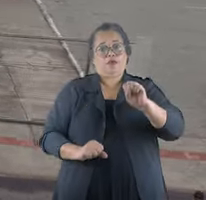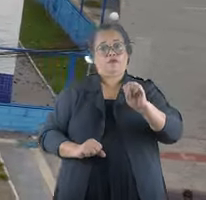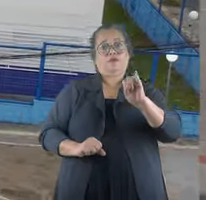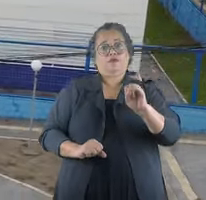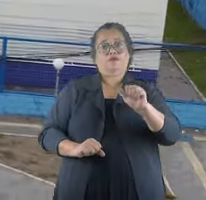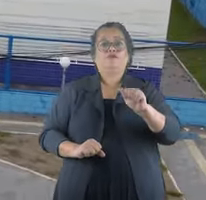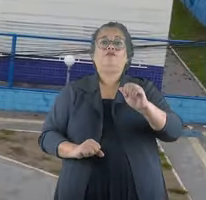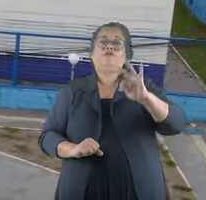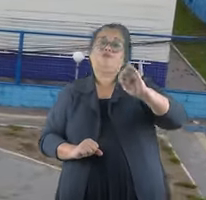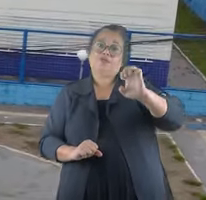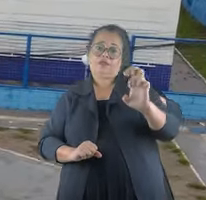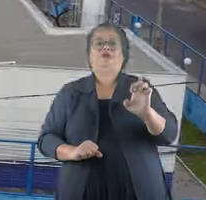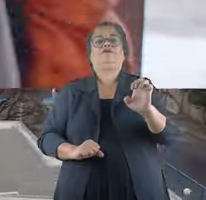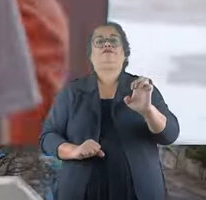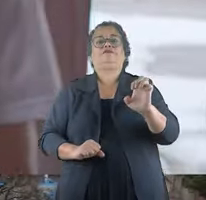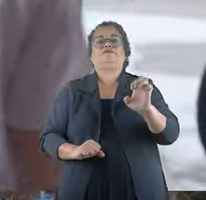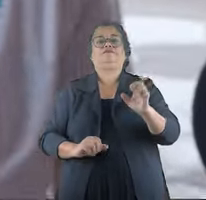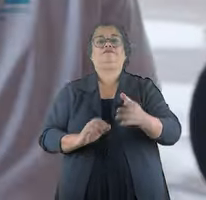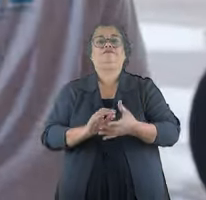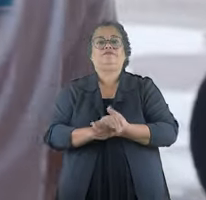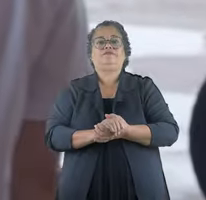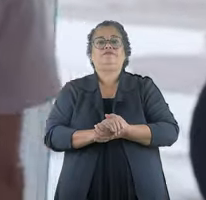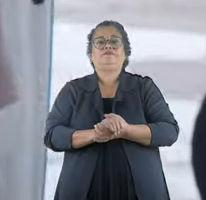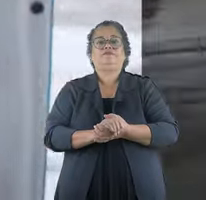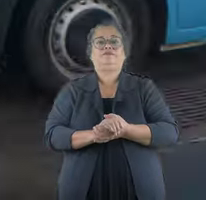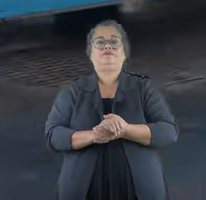e o SEAT.